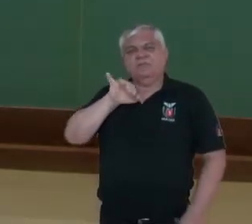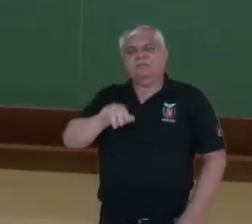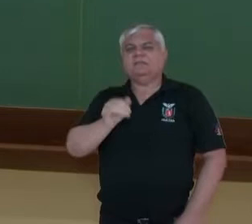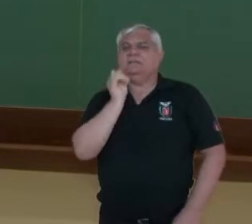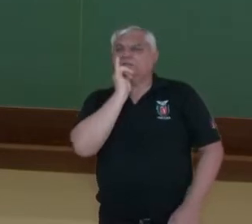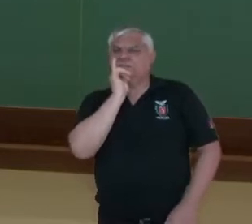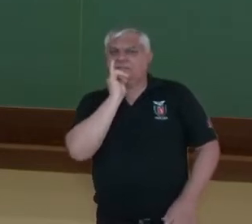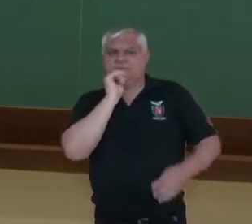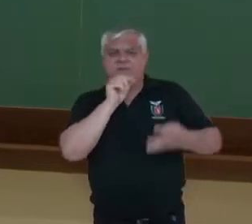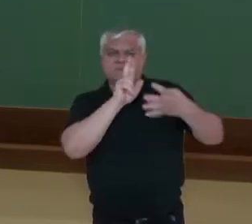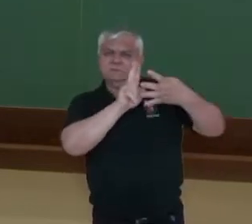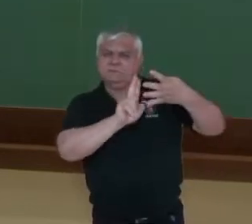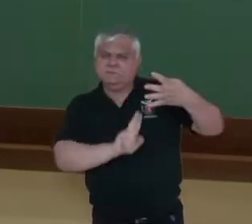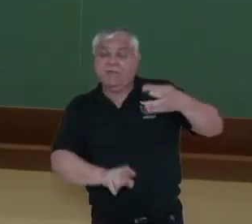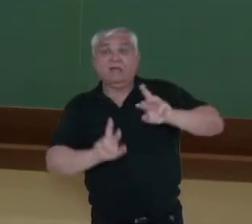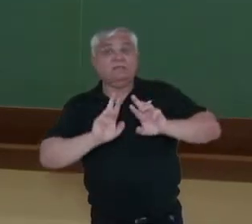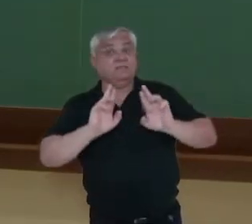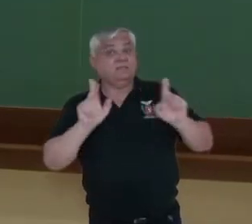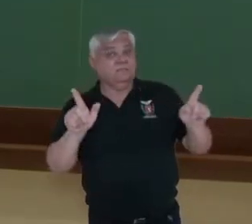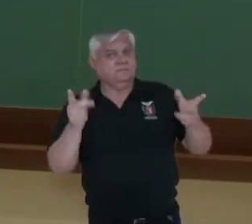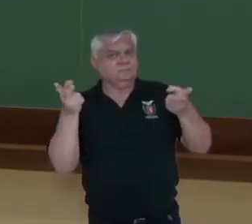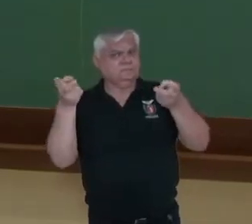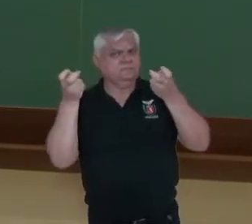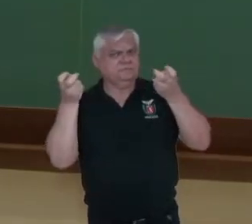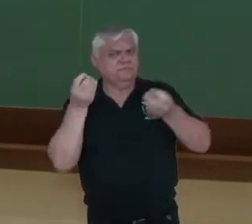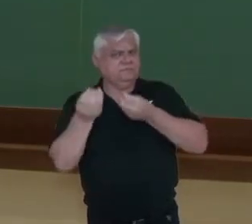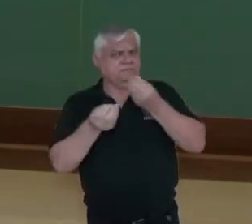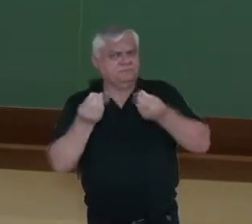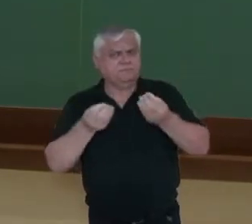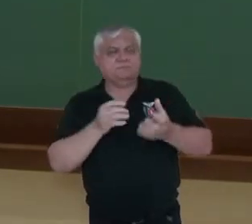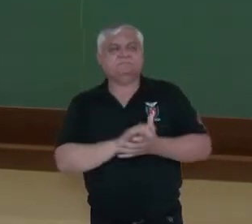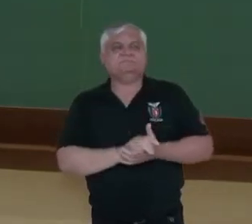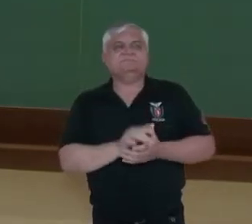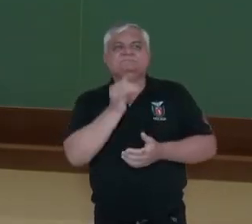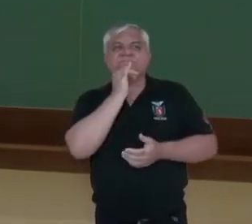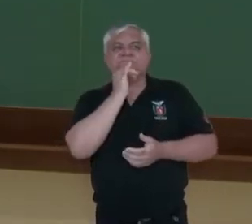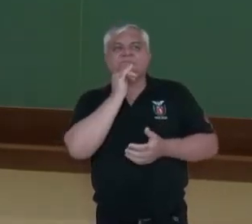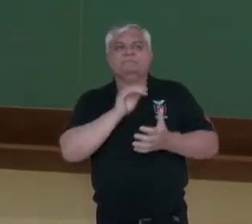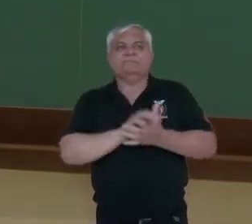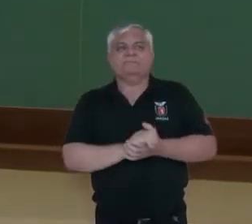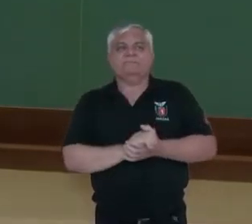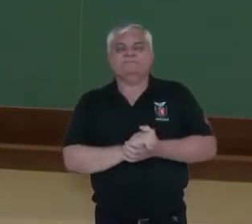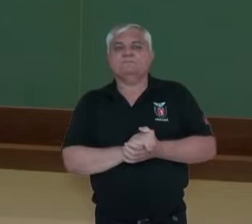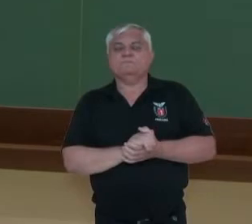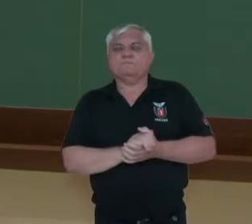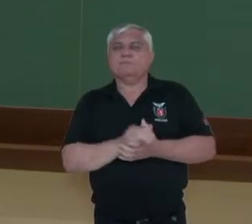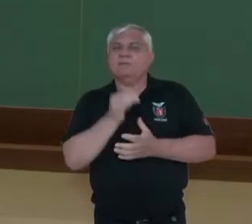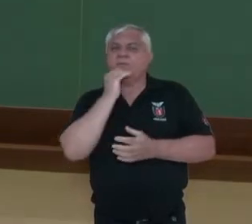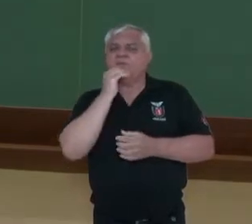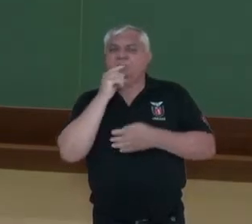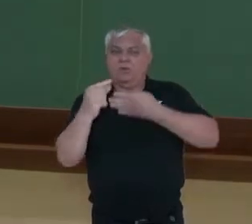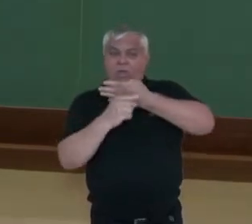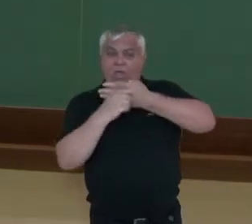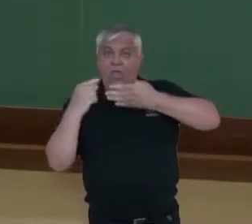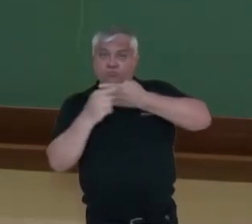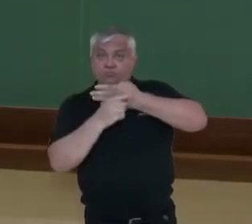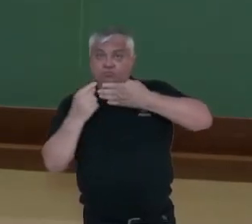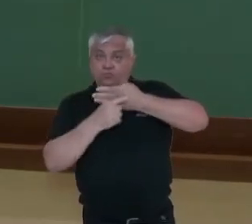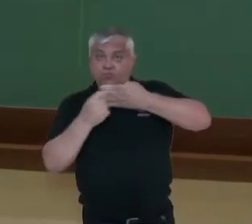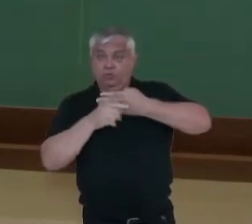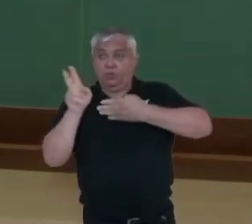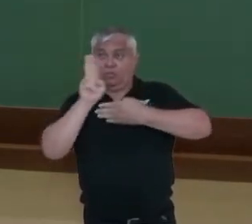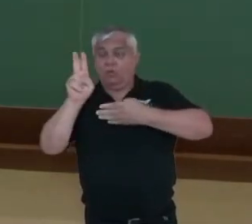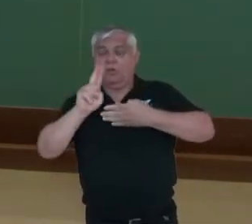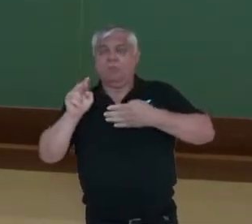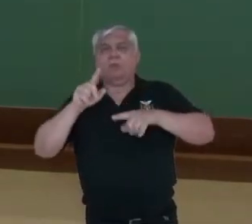exemplos, algumas formas diferentes de se perceber a metonímia. Olha o exemplo, autor pela obra. Quando eu troco o autor